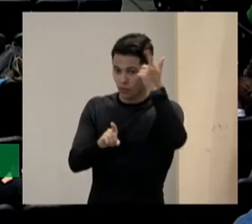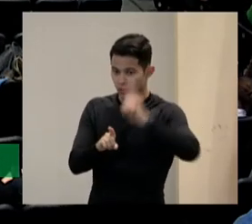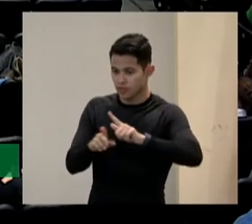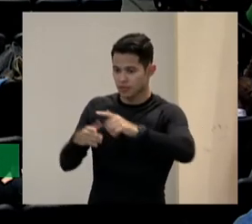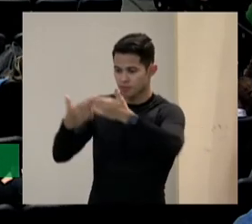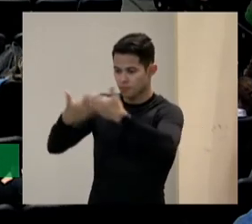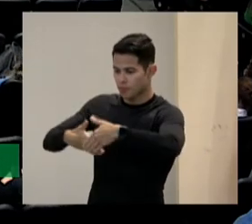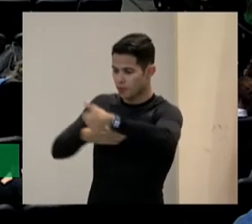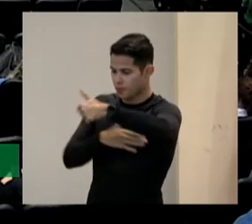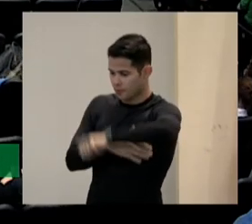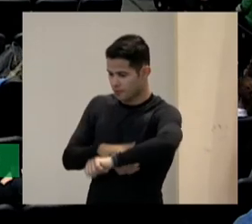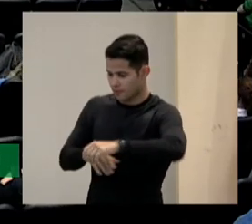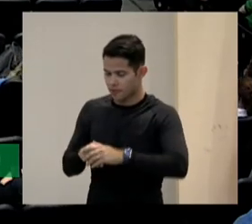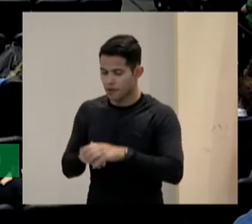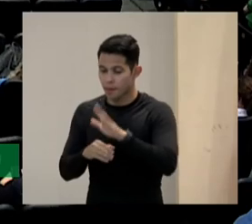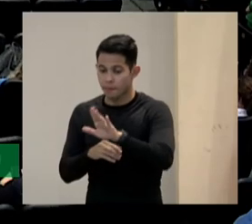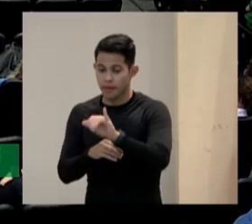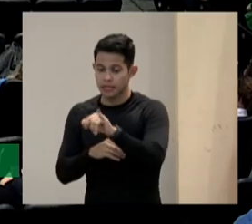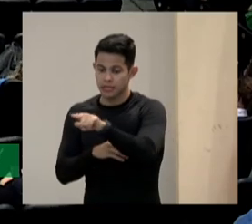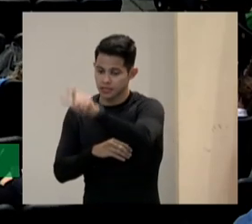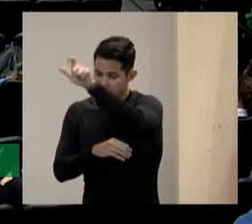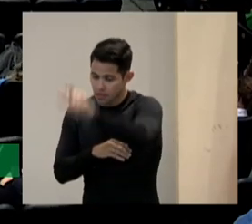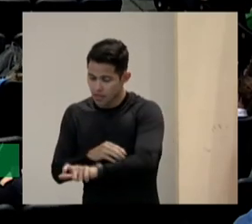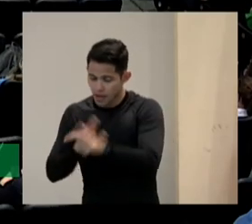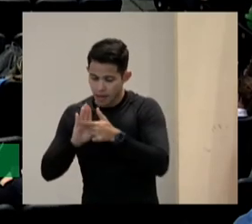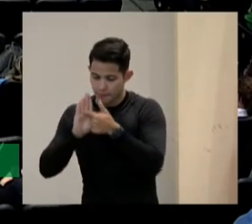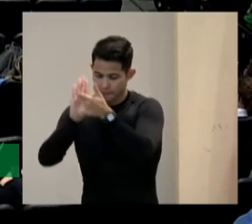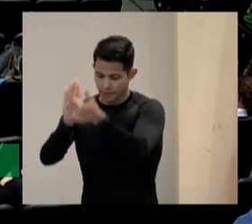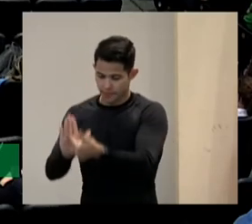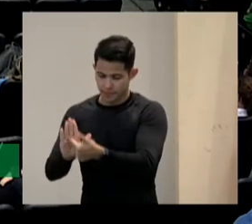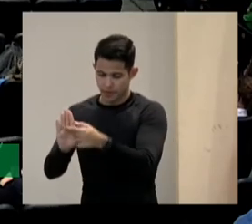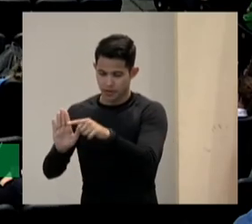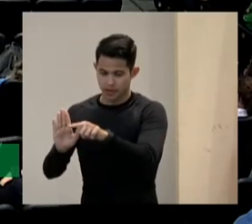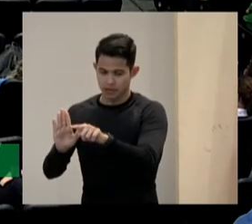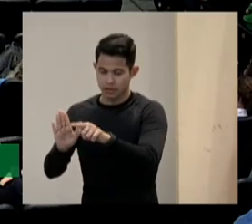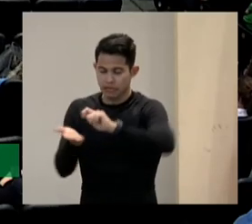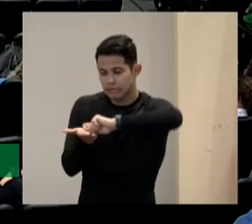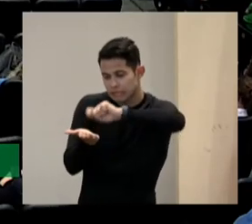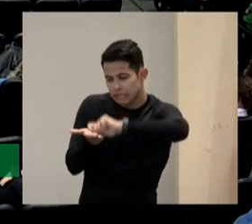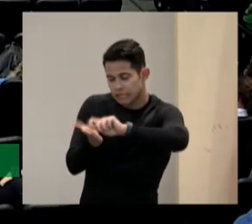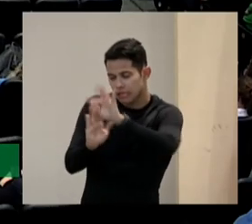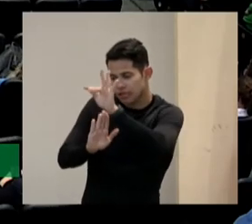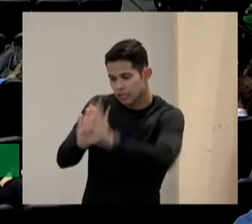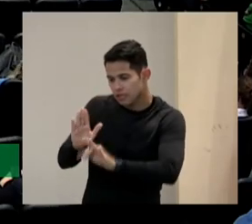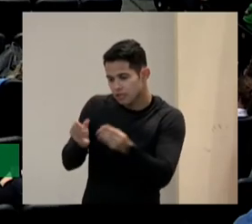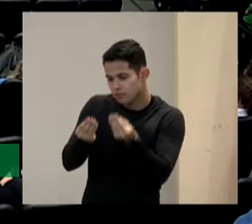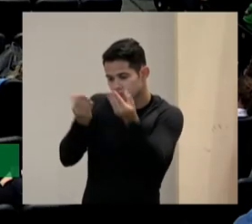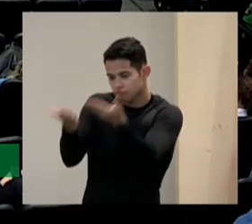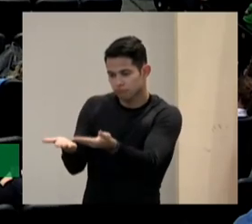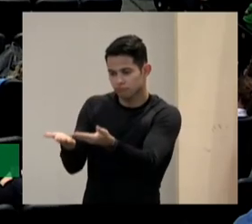só que se você apresenta texto escrito um texto